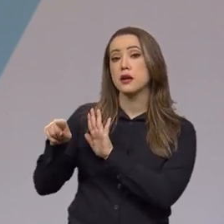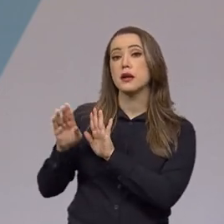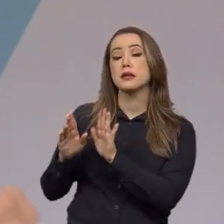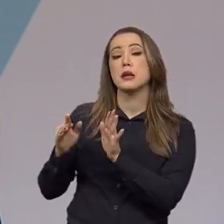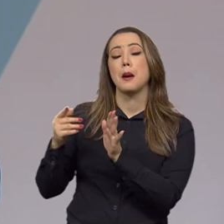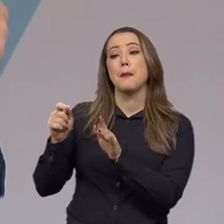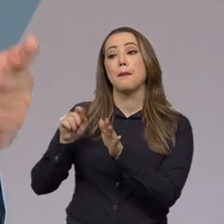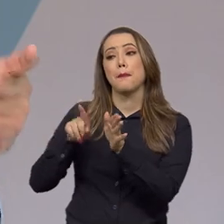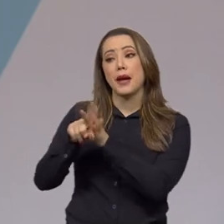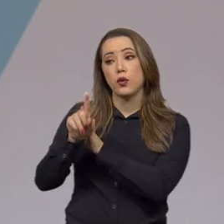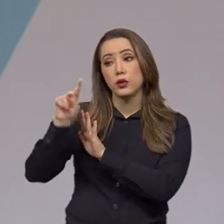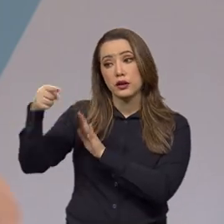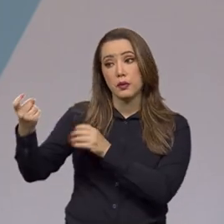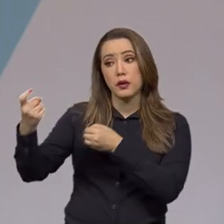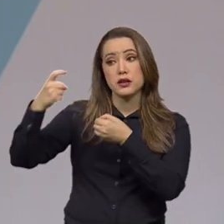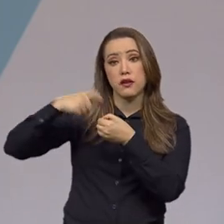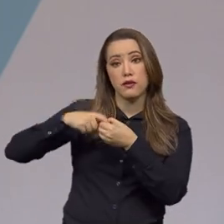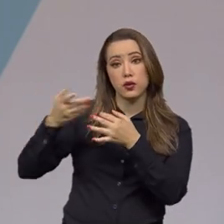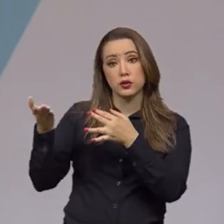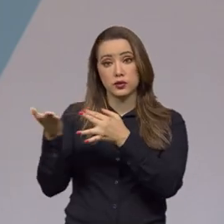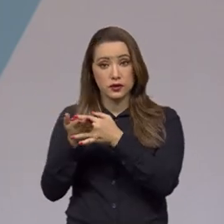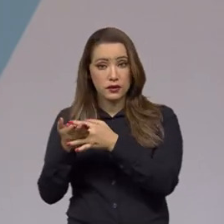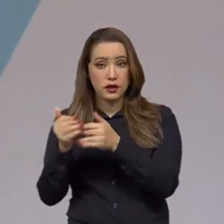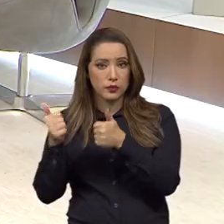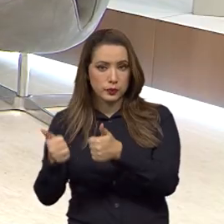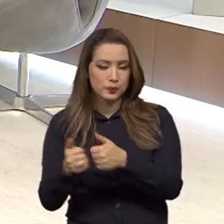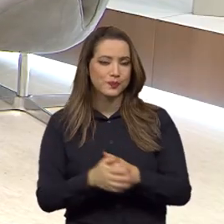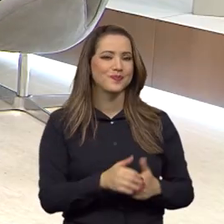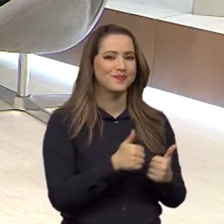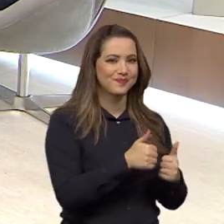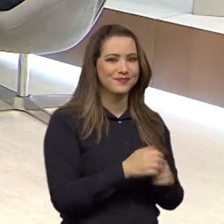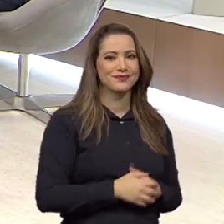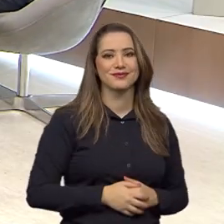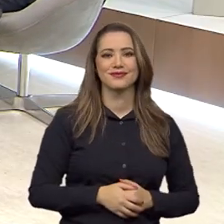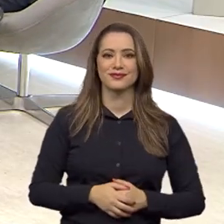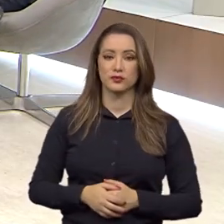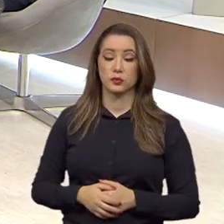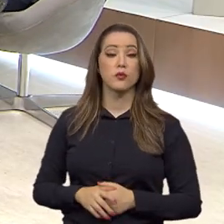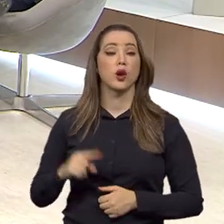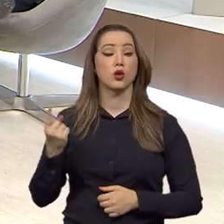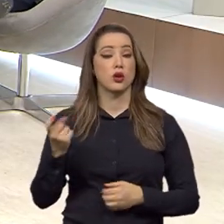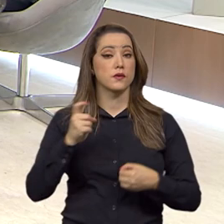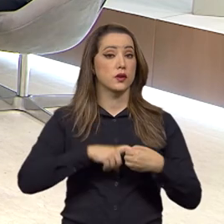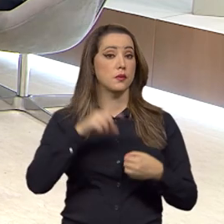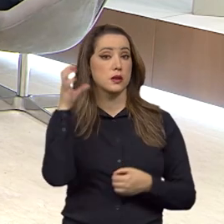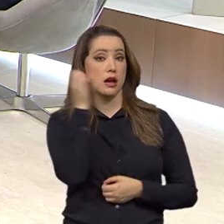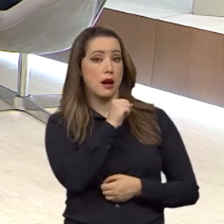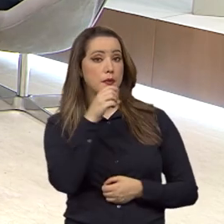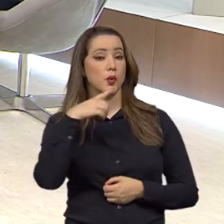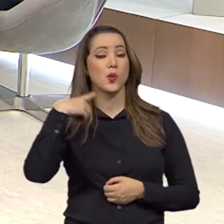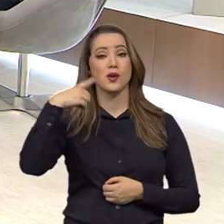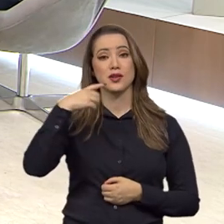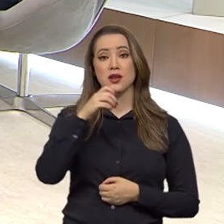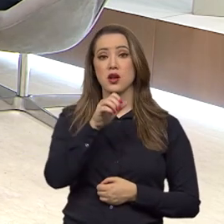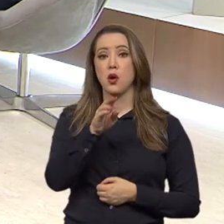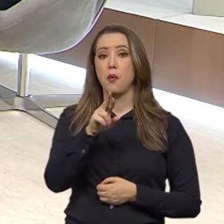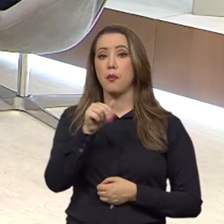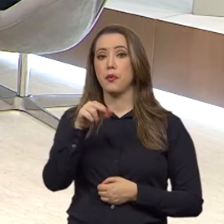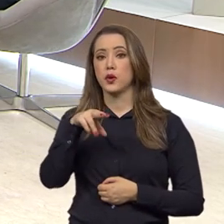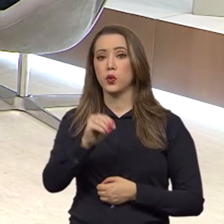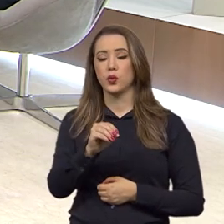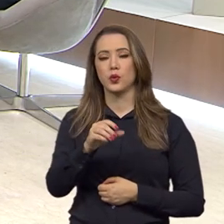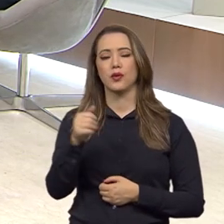pergunta para o senhor responder na volta do segundo bloco. Perfeito. Voltamos em instantes com o advogado-geral da União, Bruno